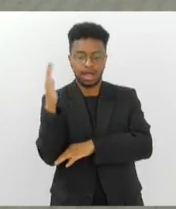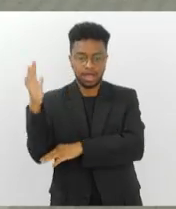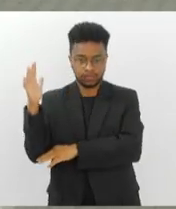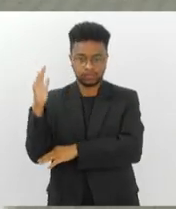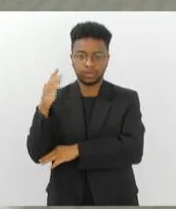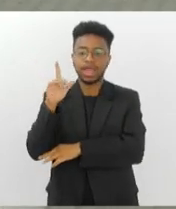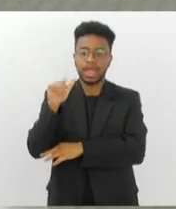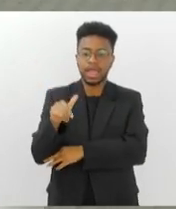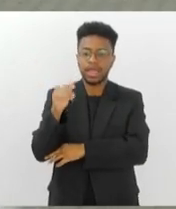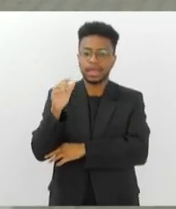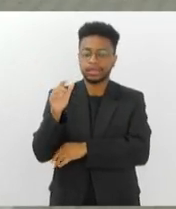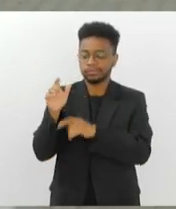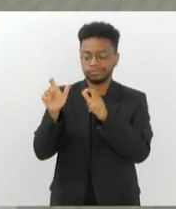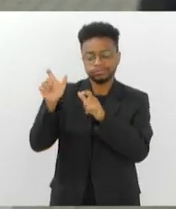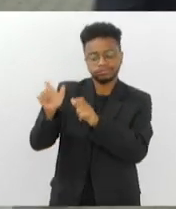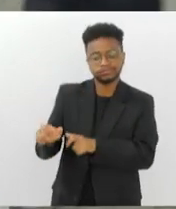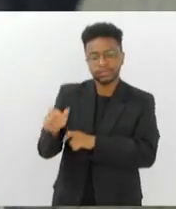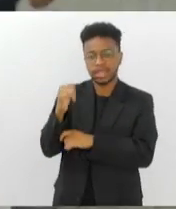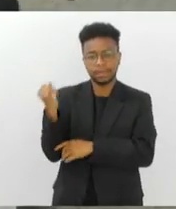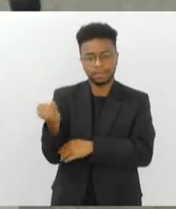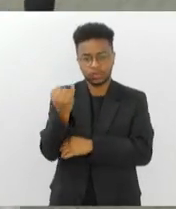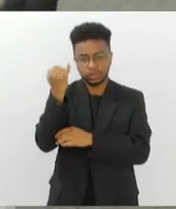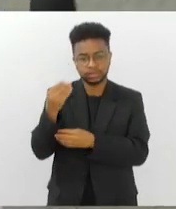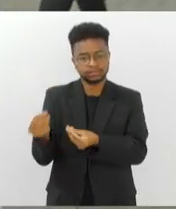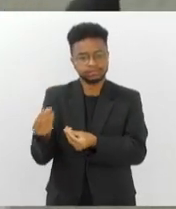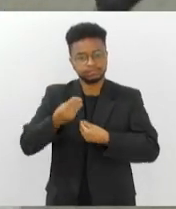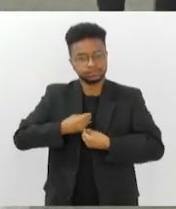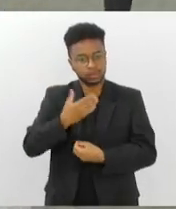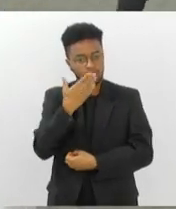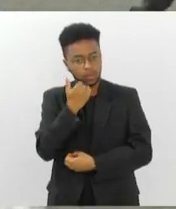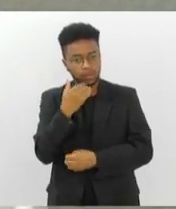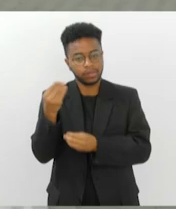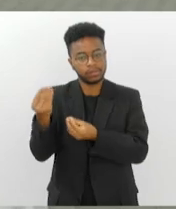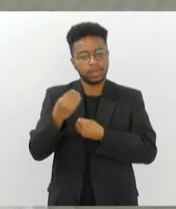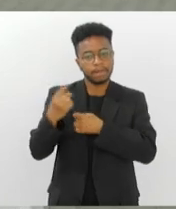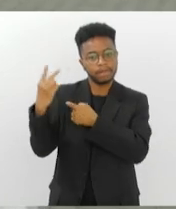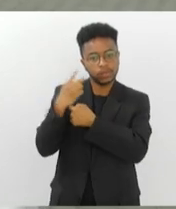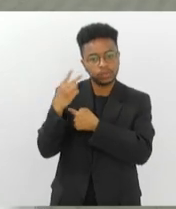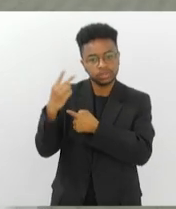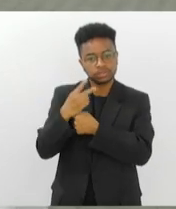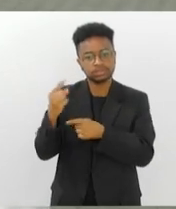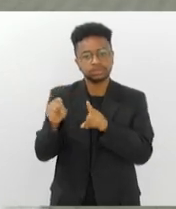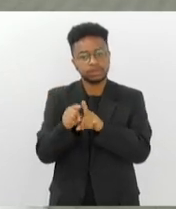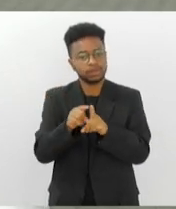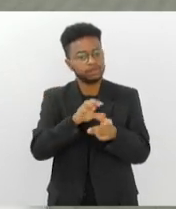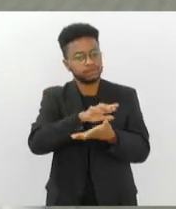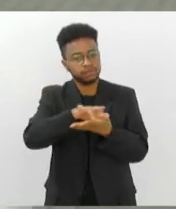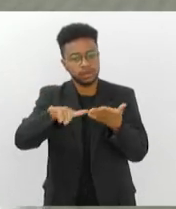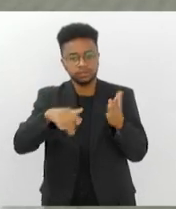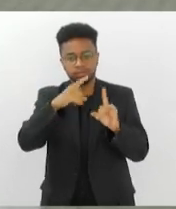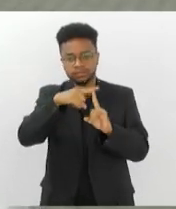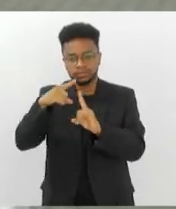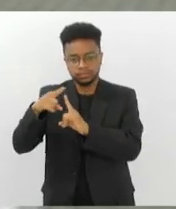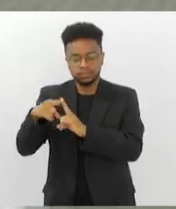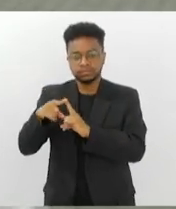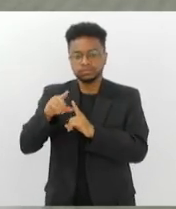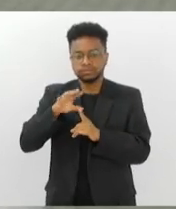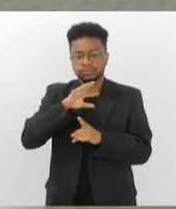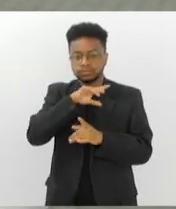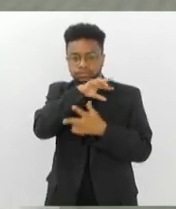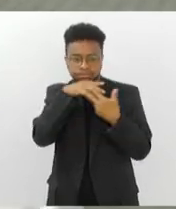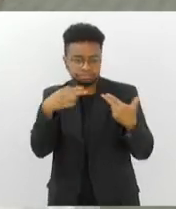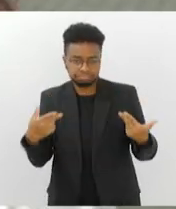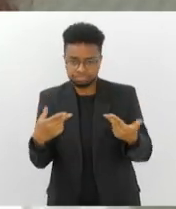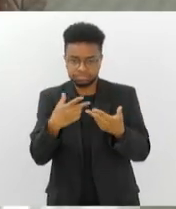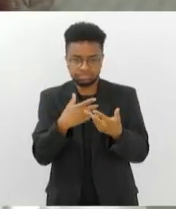ser um ser tão importante, que traz alimentação para a gente, traz abrigo para os diferentes seres vivos, né? Fungos, bactérias, animais como